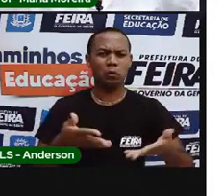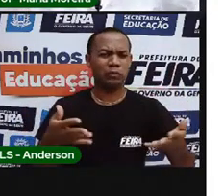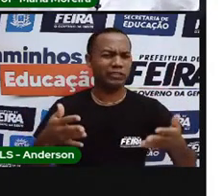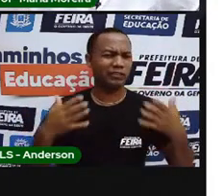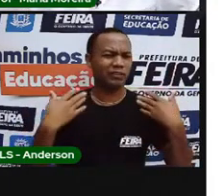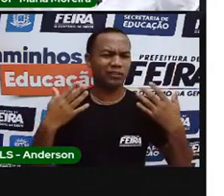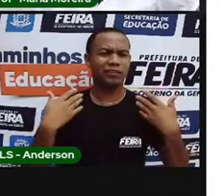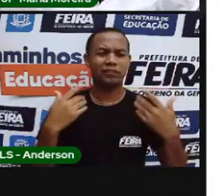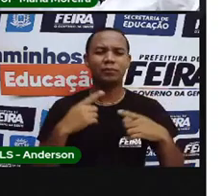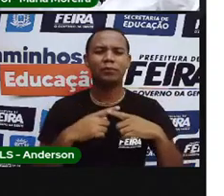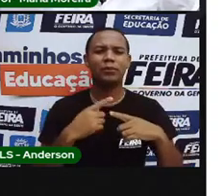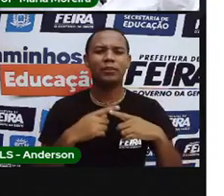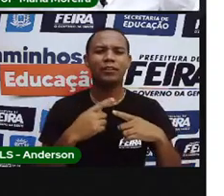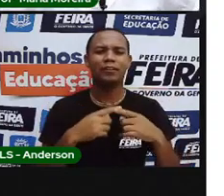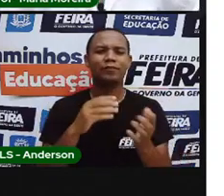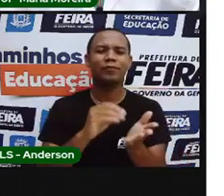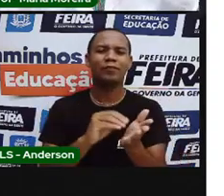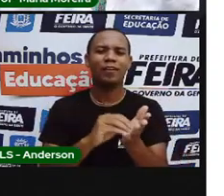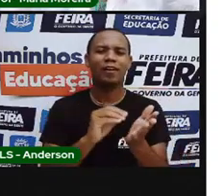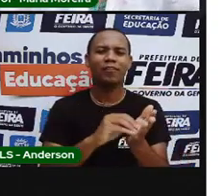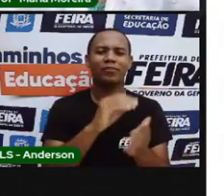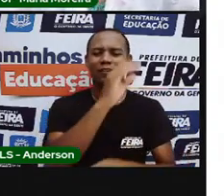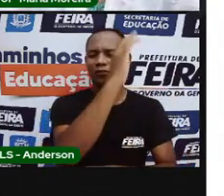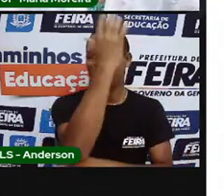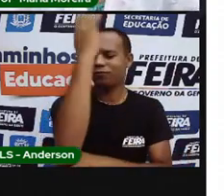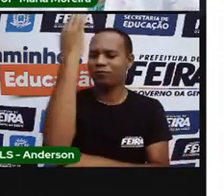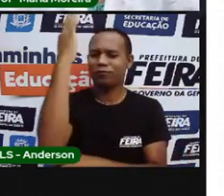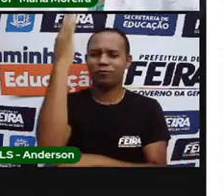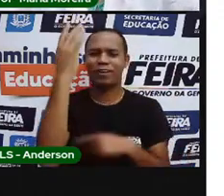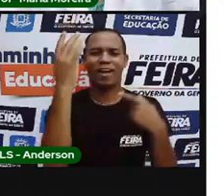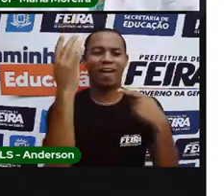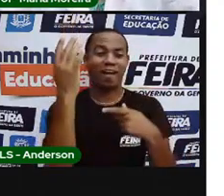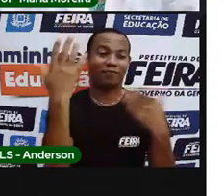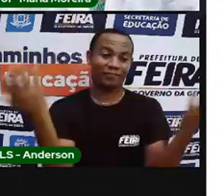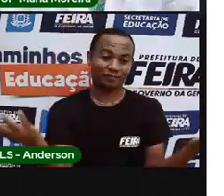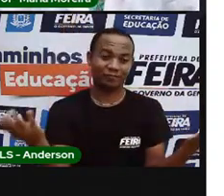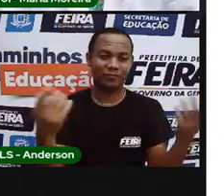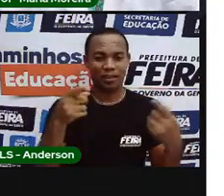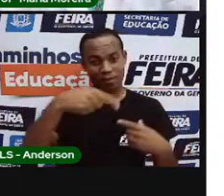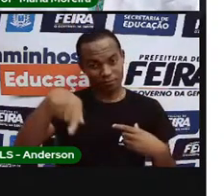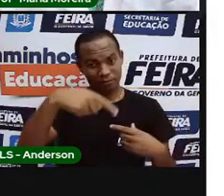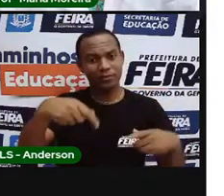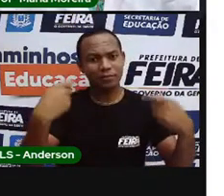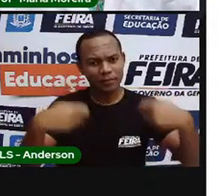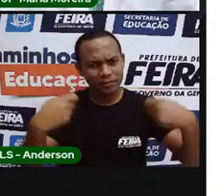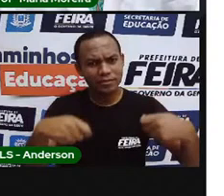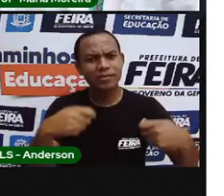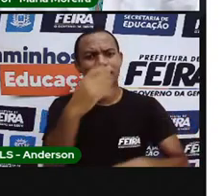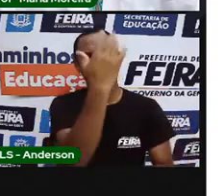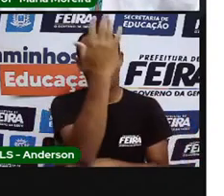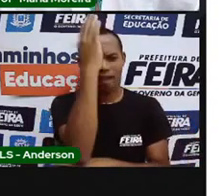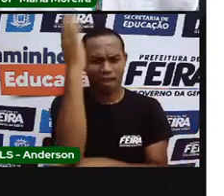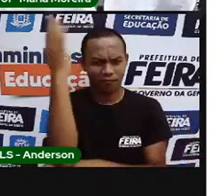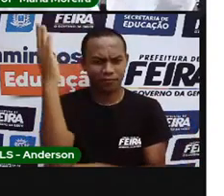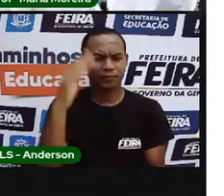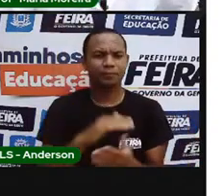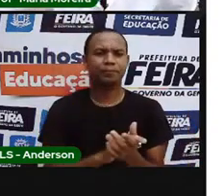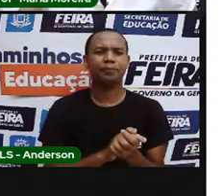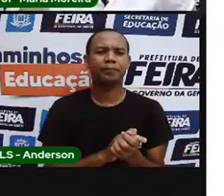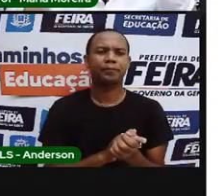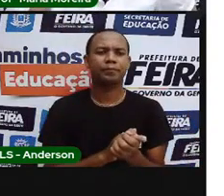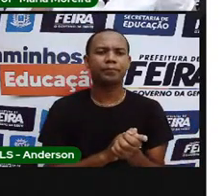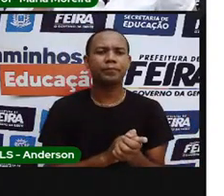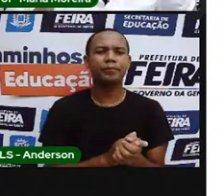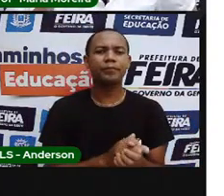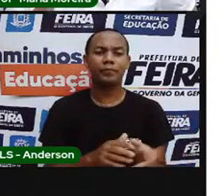quente da década. Então, a precisa das árvores para isso aí, né? Bom, e